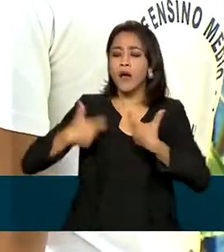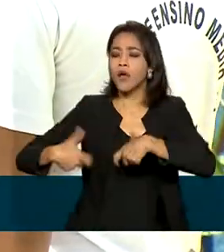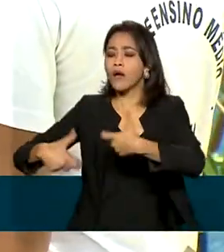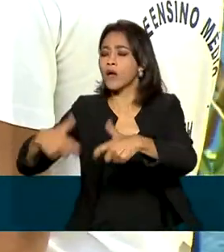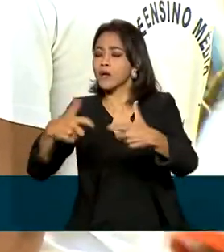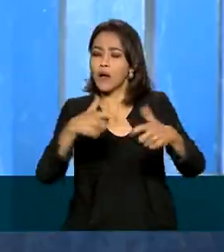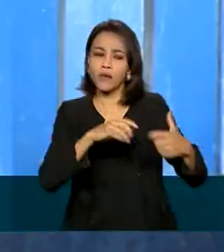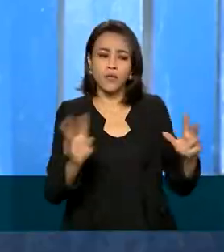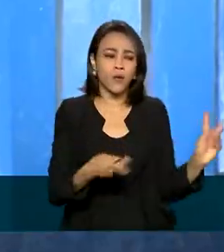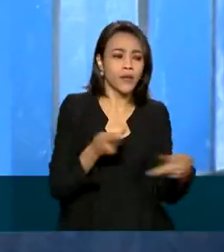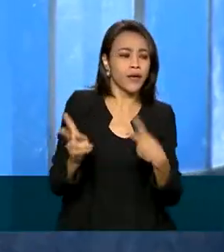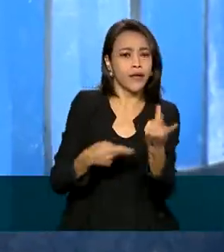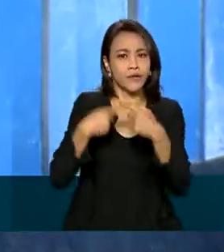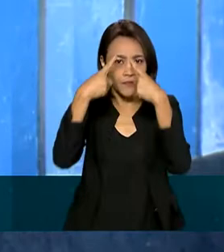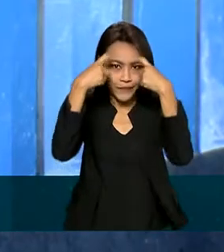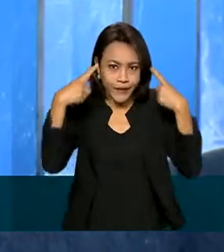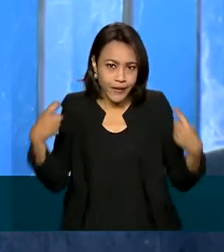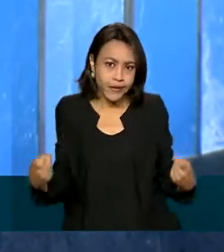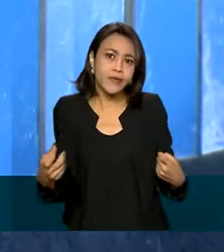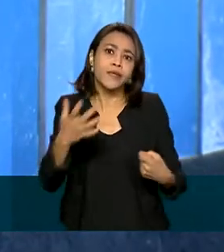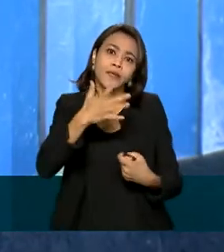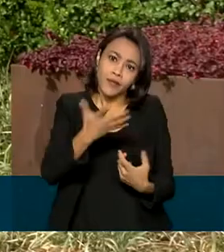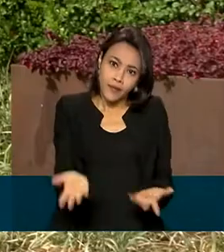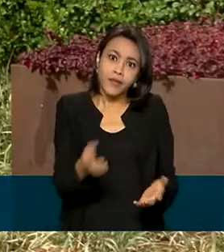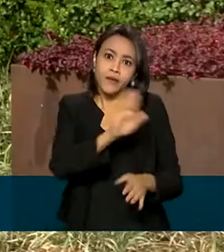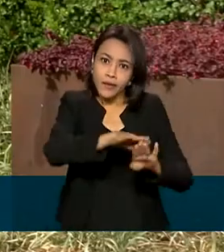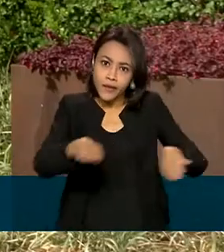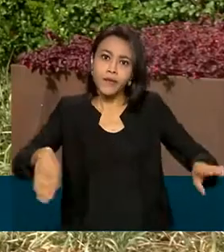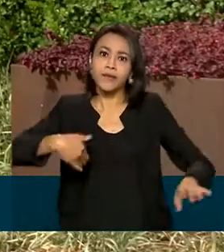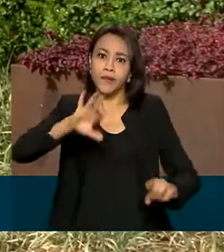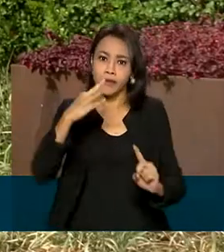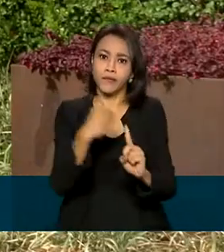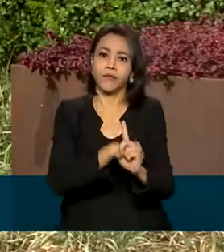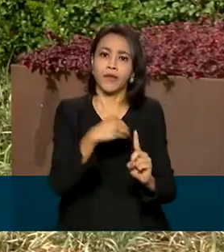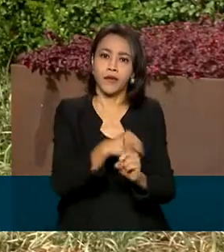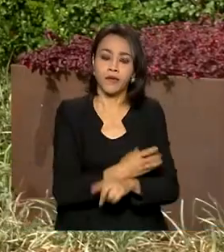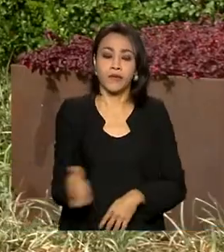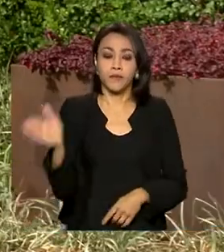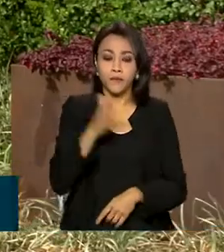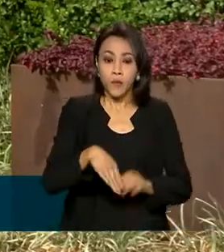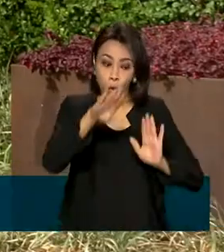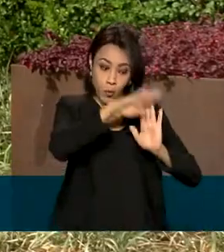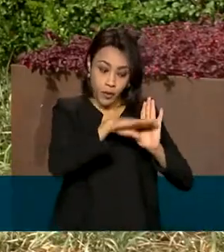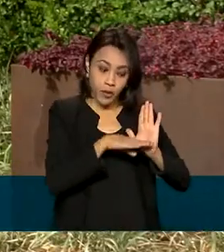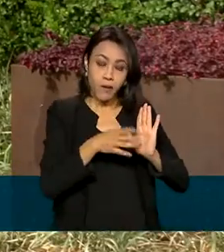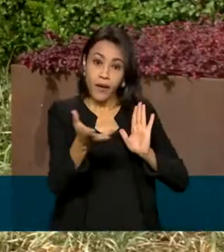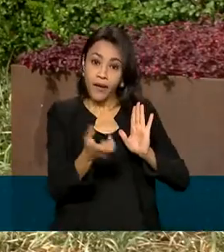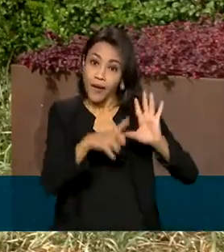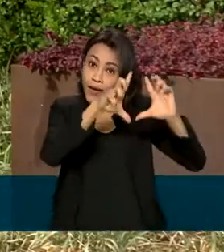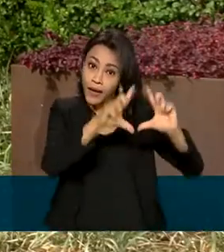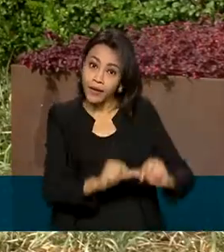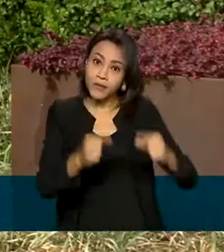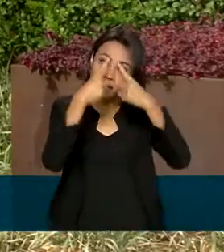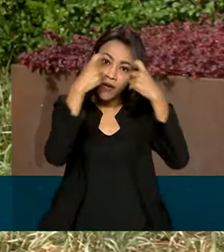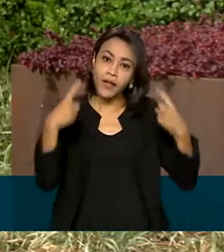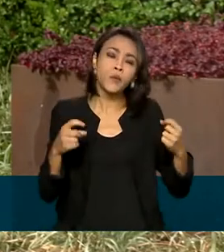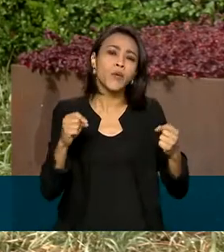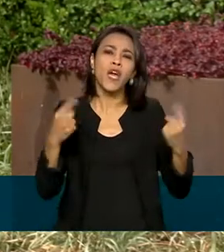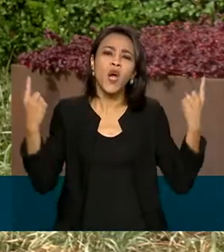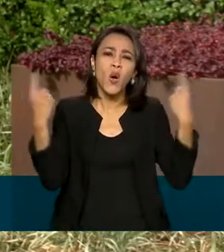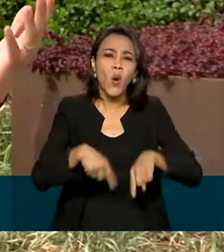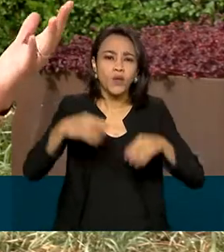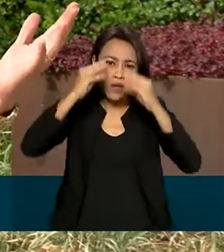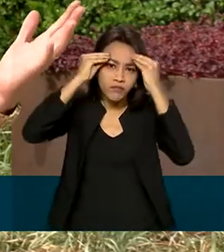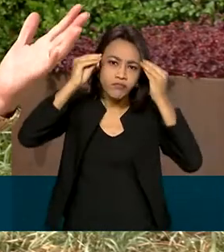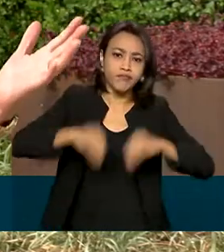números de violência e crianças mais vulneráveis. O programa quer reduzir também a violência com combate à evasão escolar.